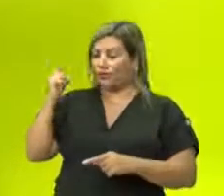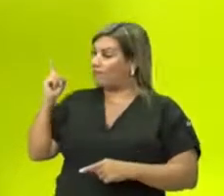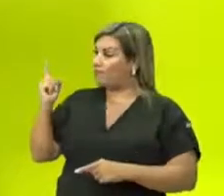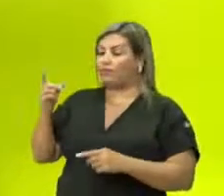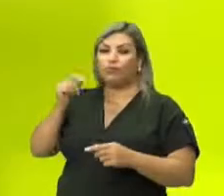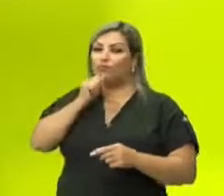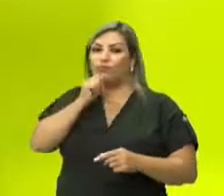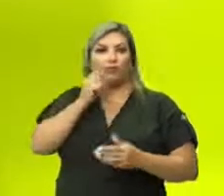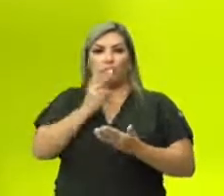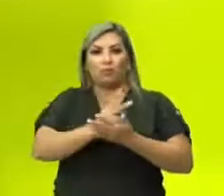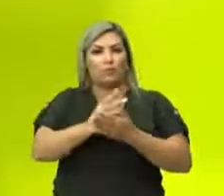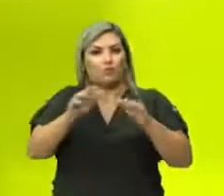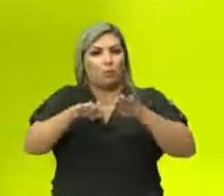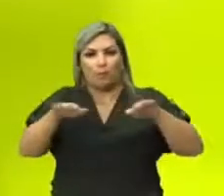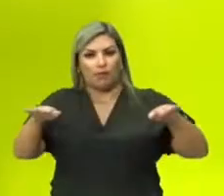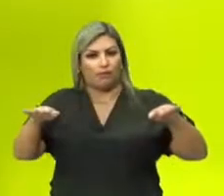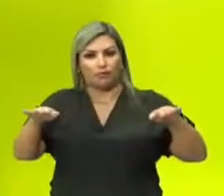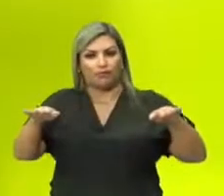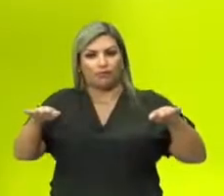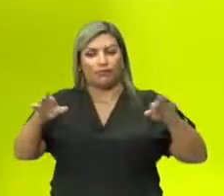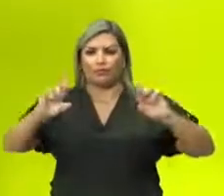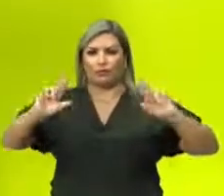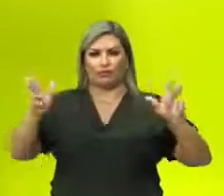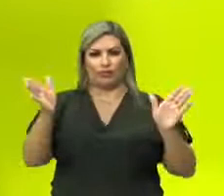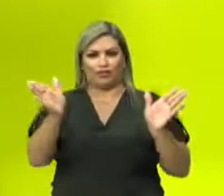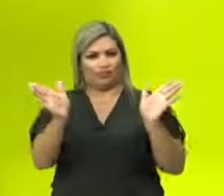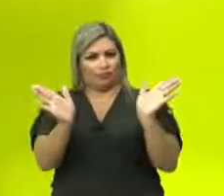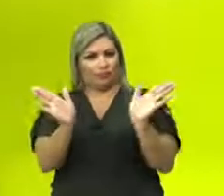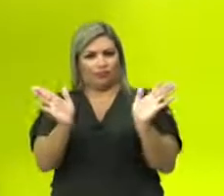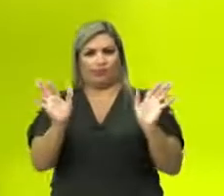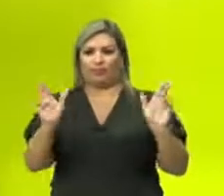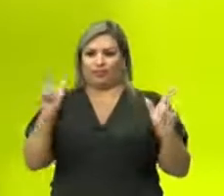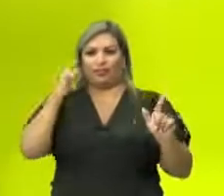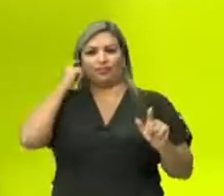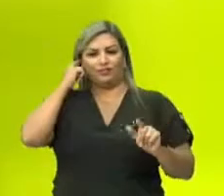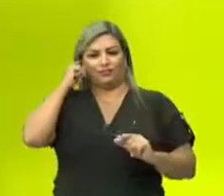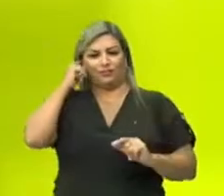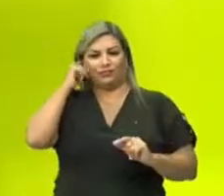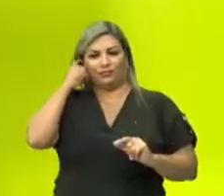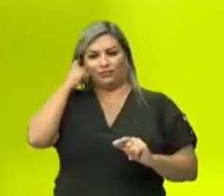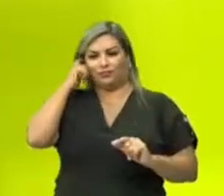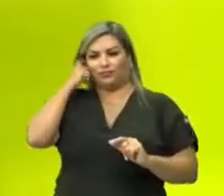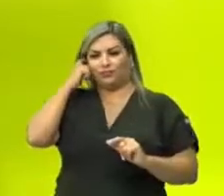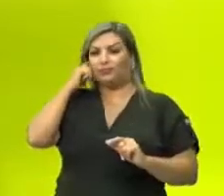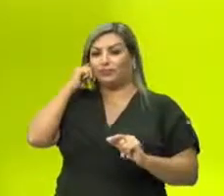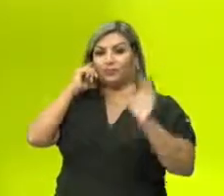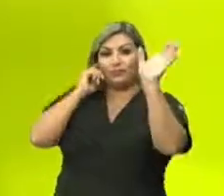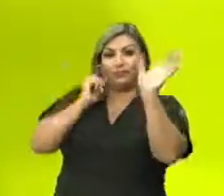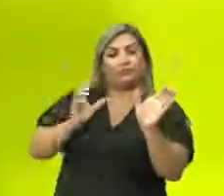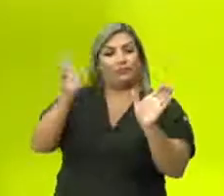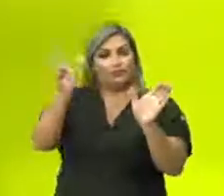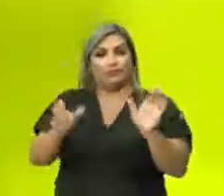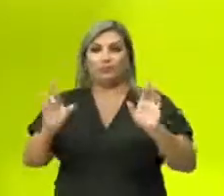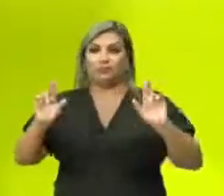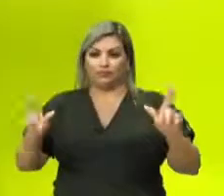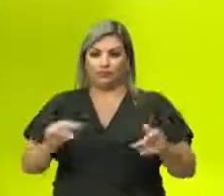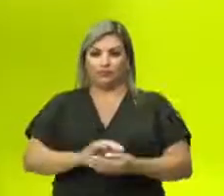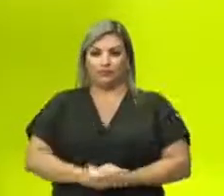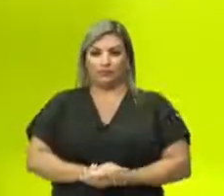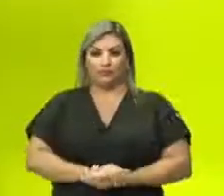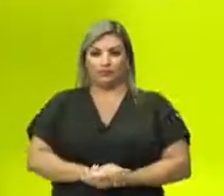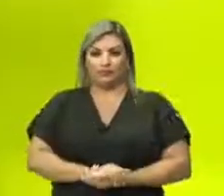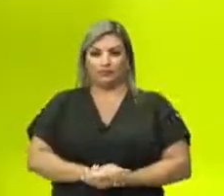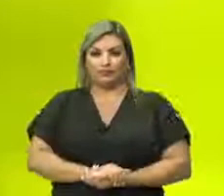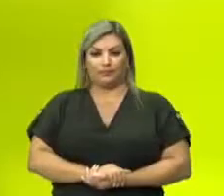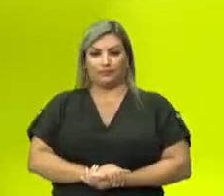Elas não estão no mesmo plano, estão em planos diferentes. Esse plano e esse plano, tá bom? É isso que está